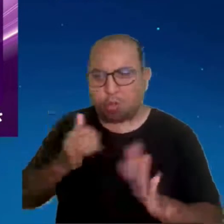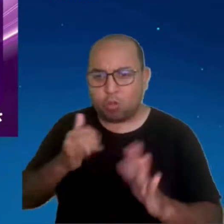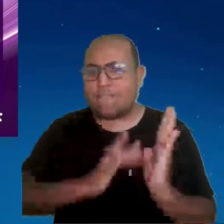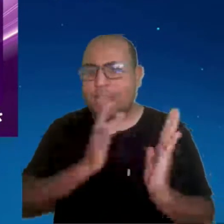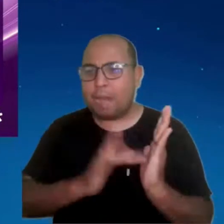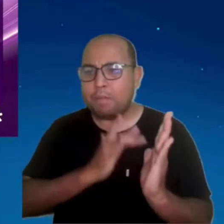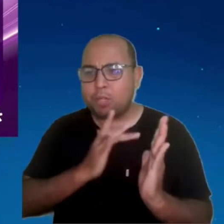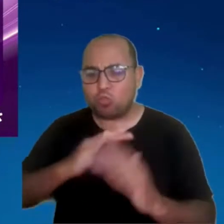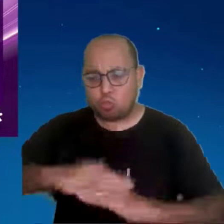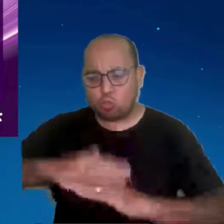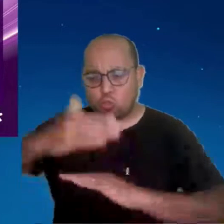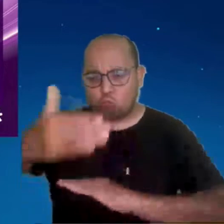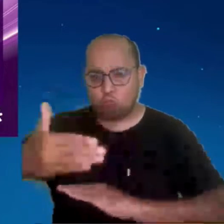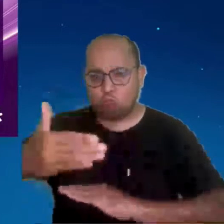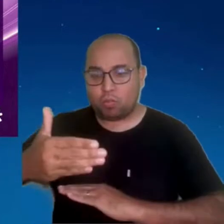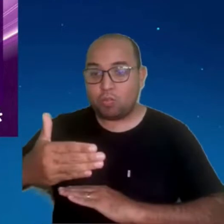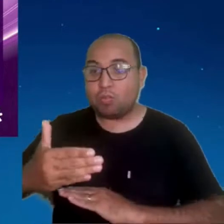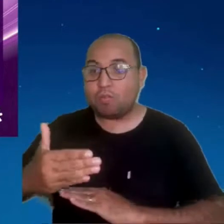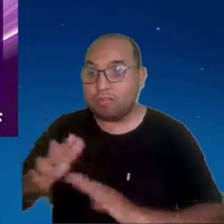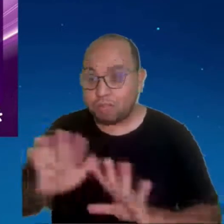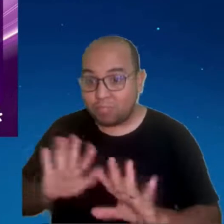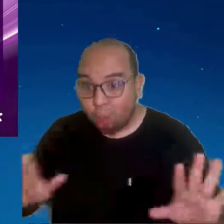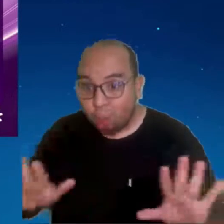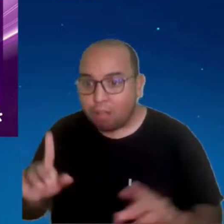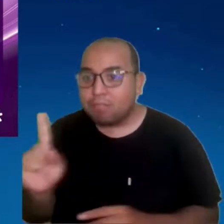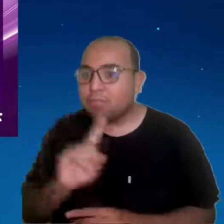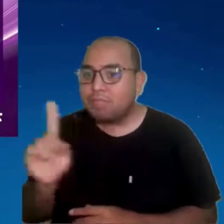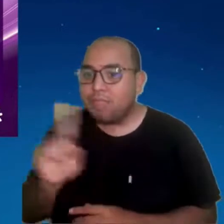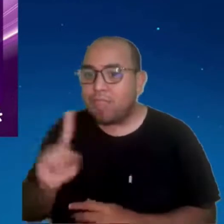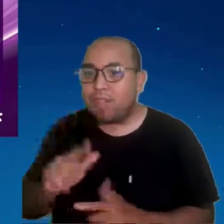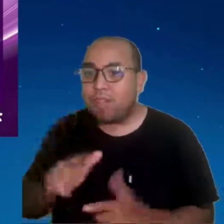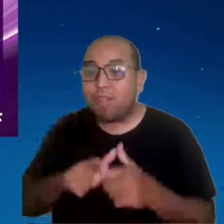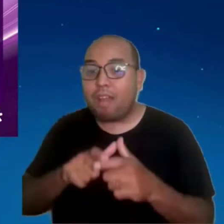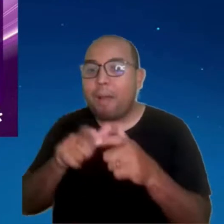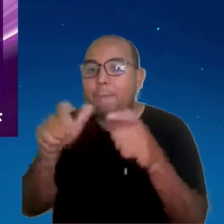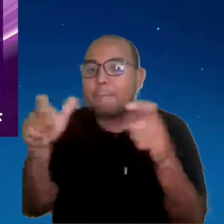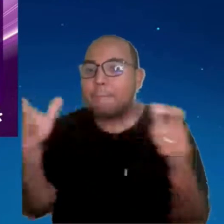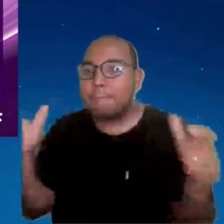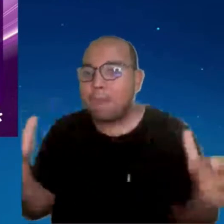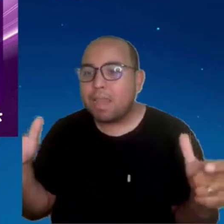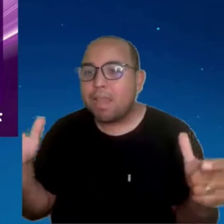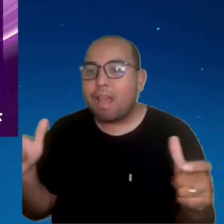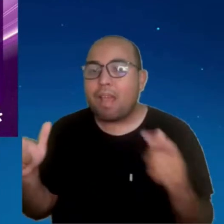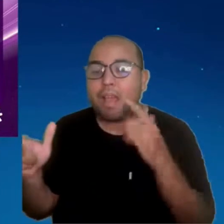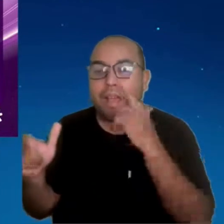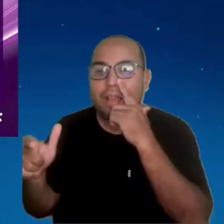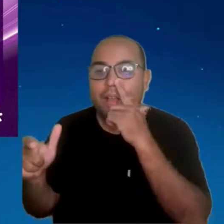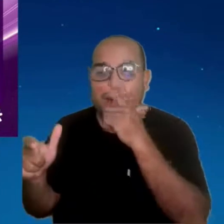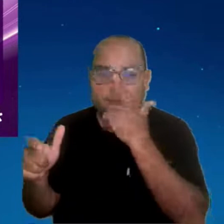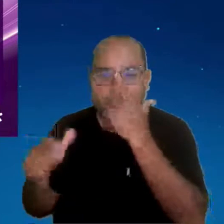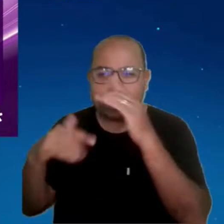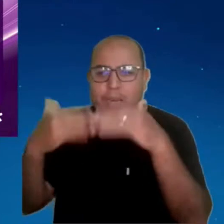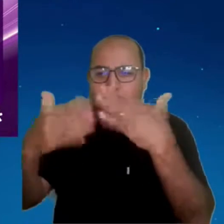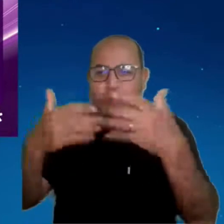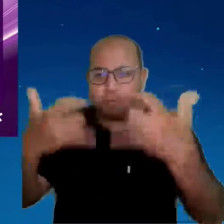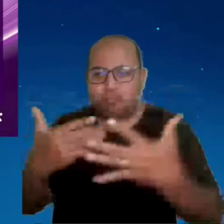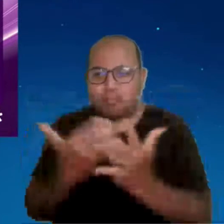notebook. Com o 5G, a vai ampliar o número de dispositivos que vão estar conectados, eu vou falar um pouquinho mais para frente.